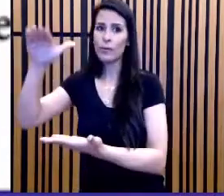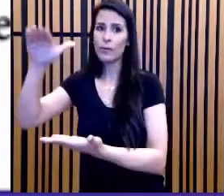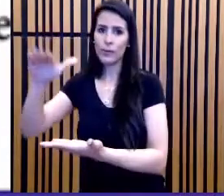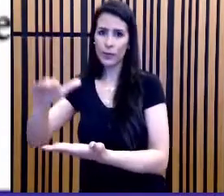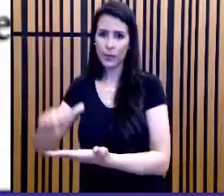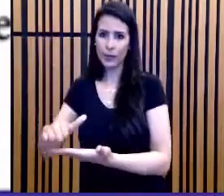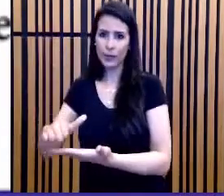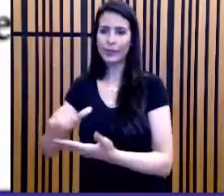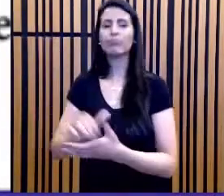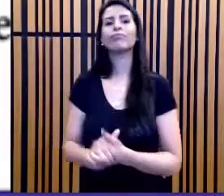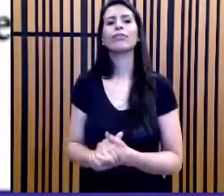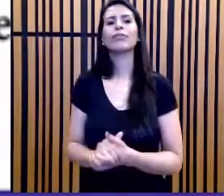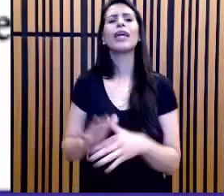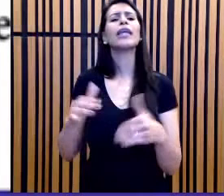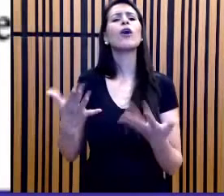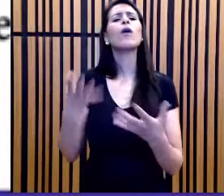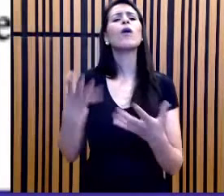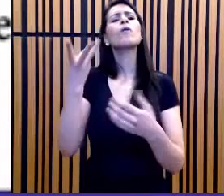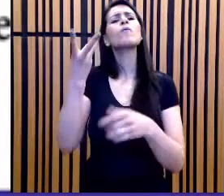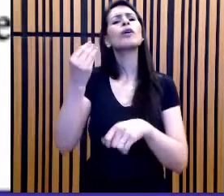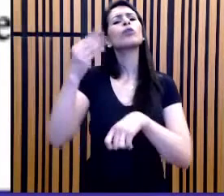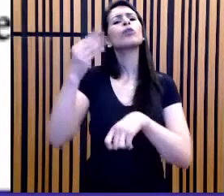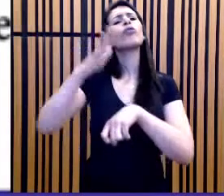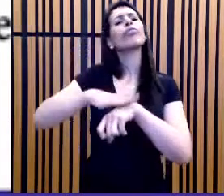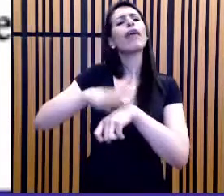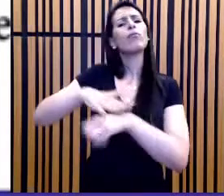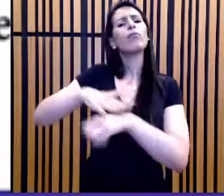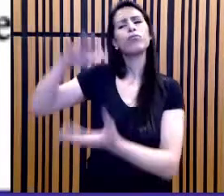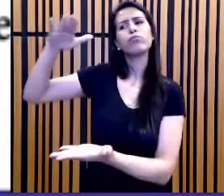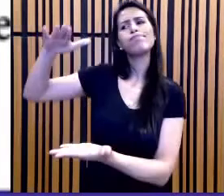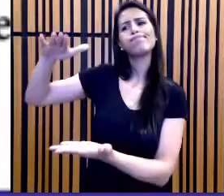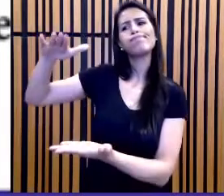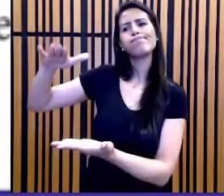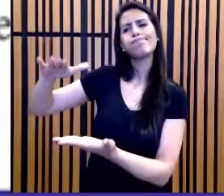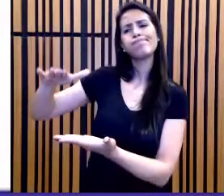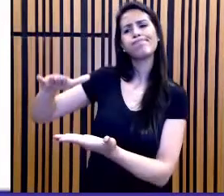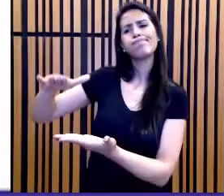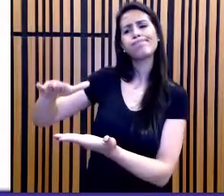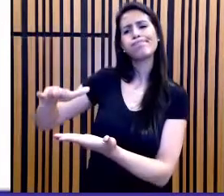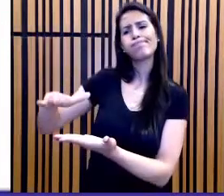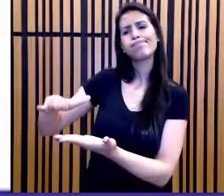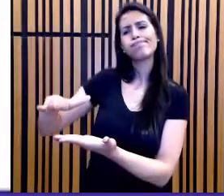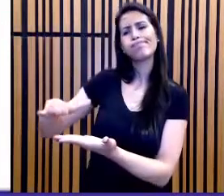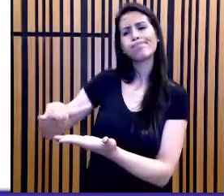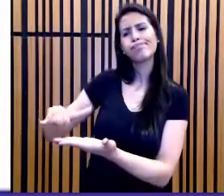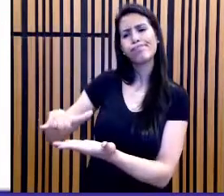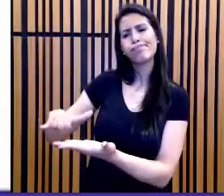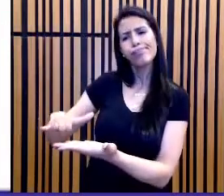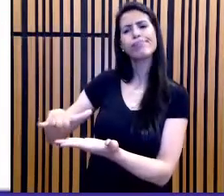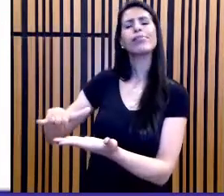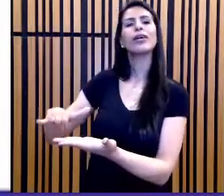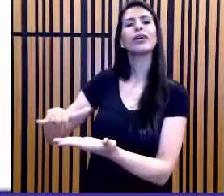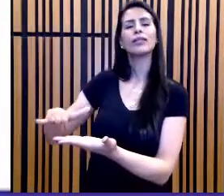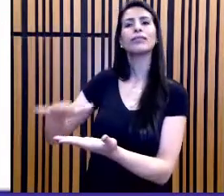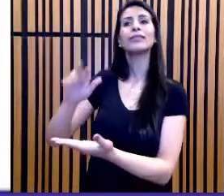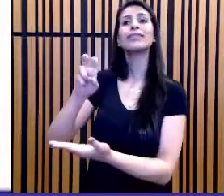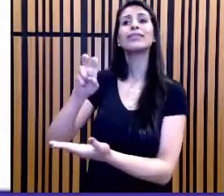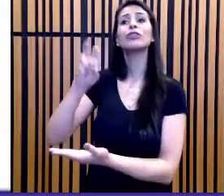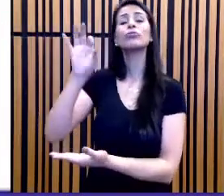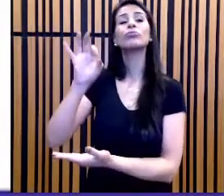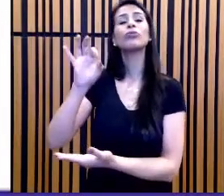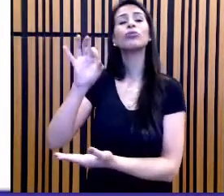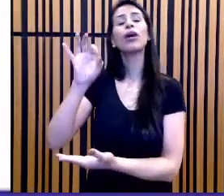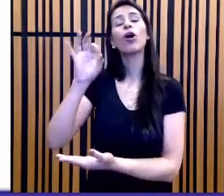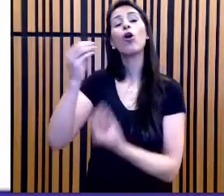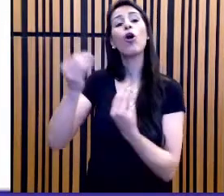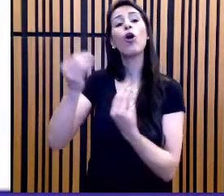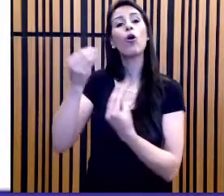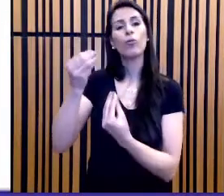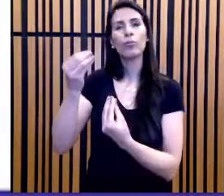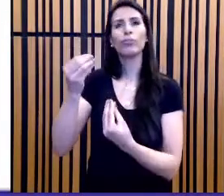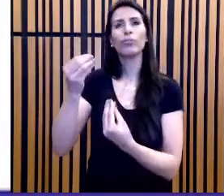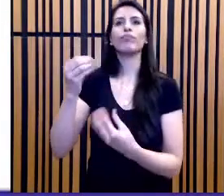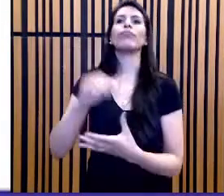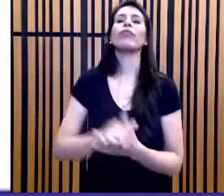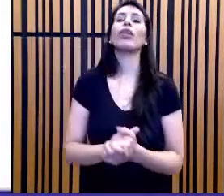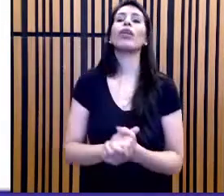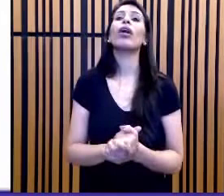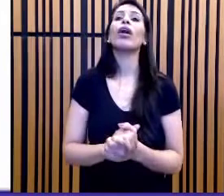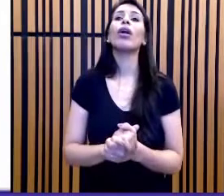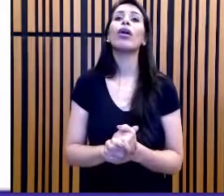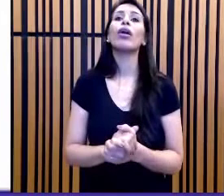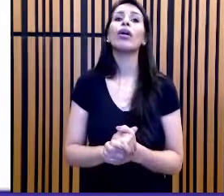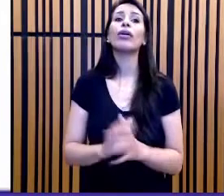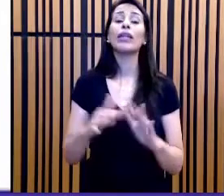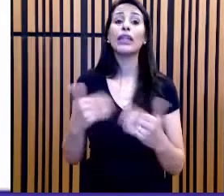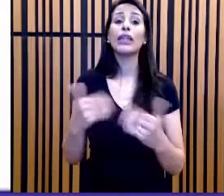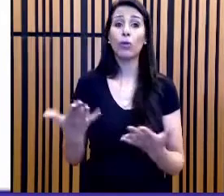consumido. Quanto tempo se passou, então, desde então, a partir de todas essas observações? Olha, 6 horas foi o tempo